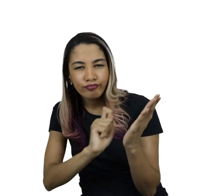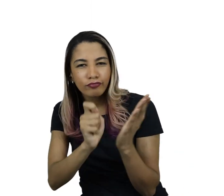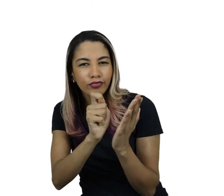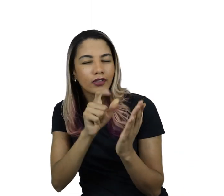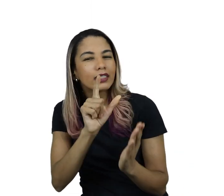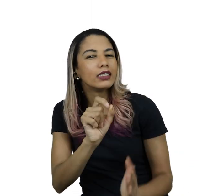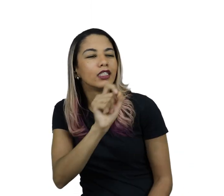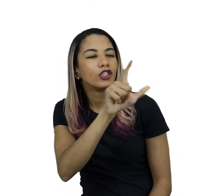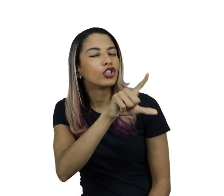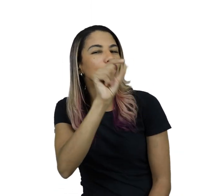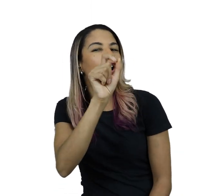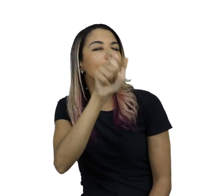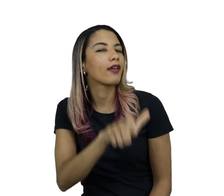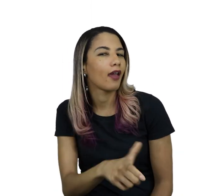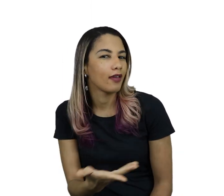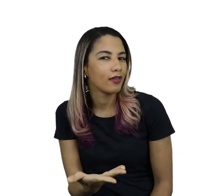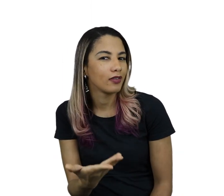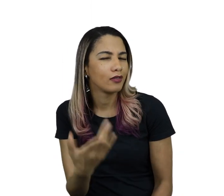Por quê?